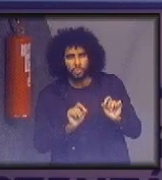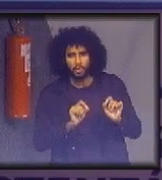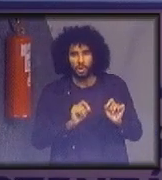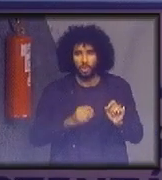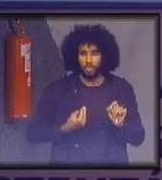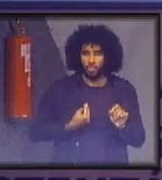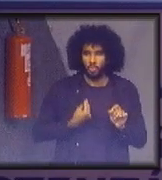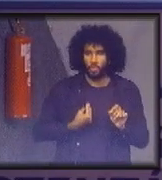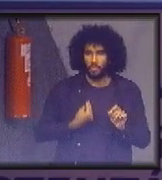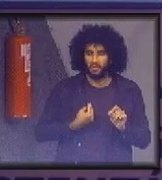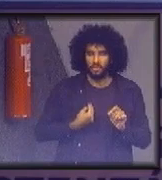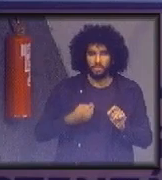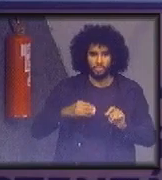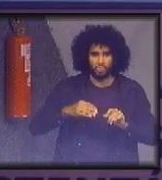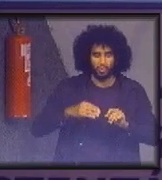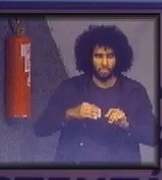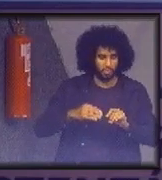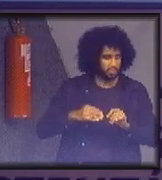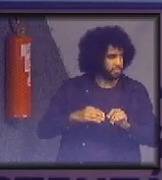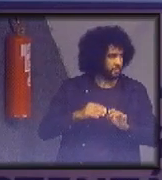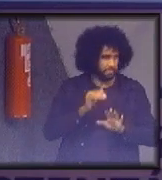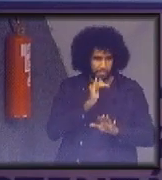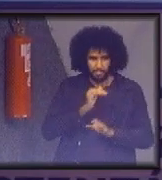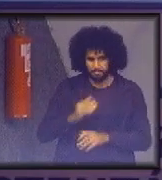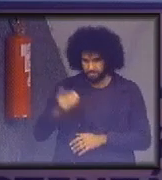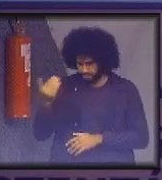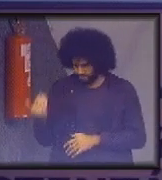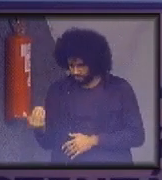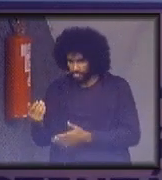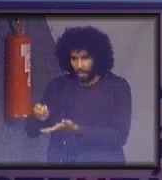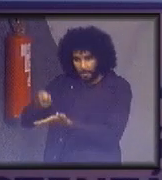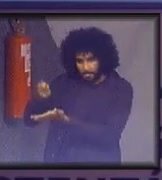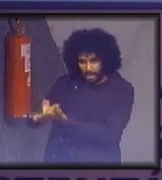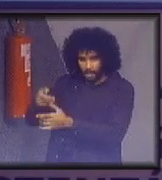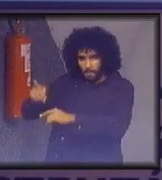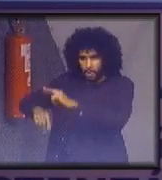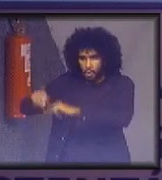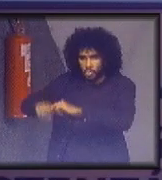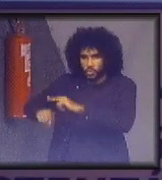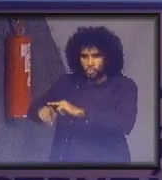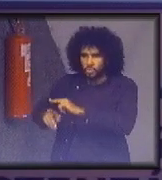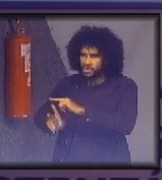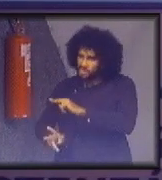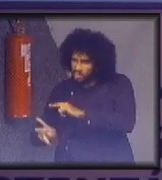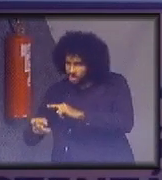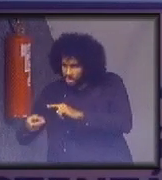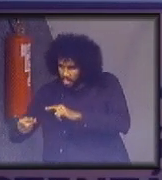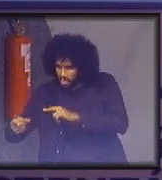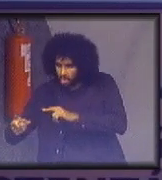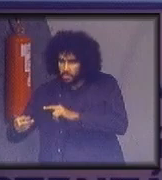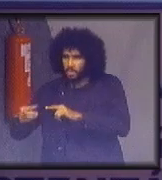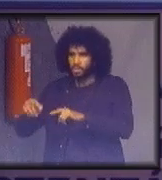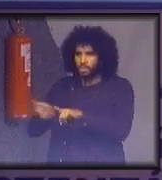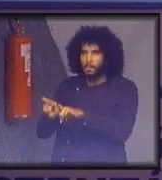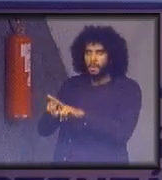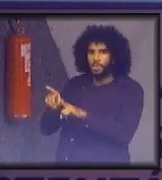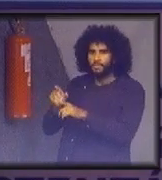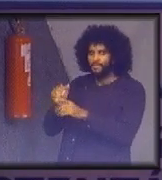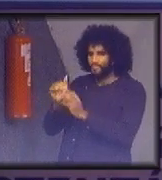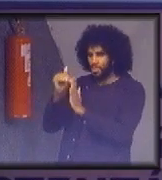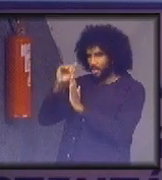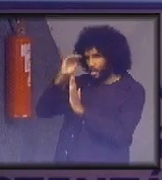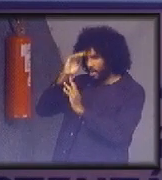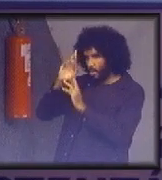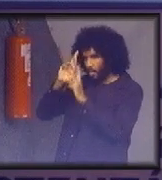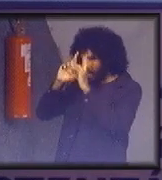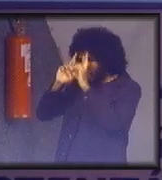útil do produto. Quer dizer, se, de um lado, nós queremos comprar produtos mais duráveis, porque eles respeitam aquilo que foi